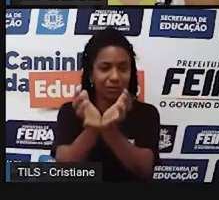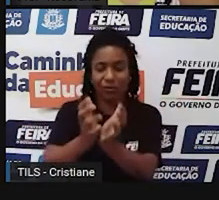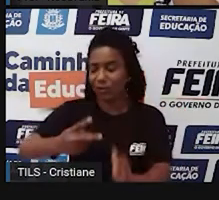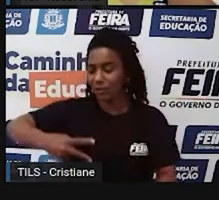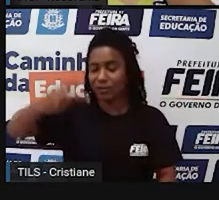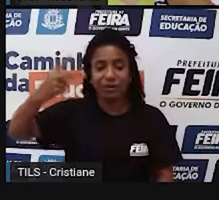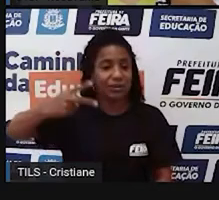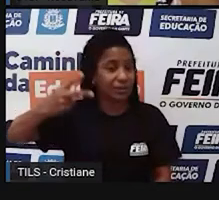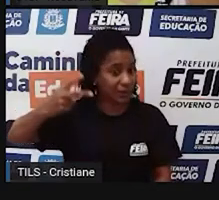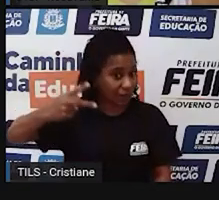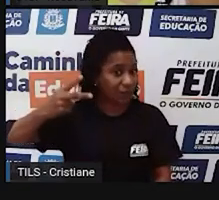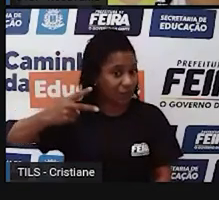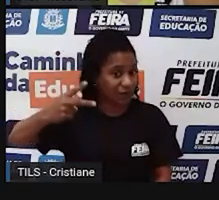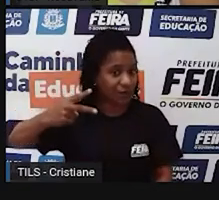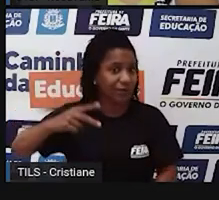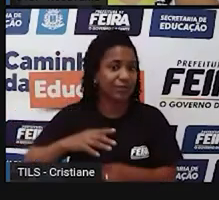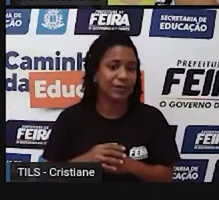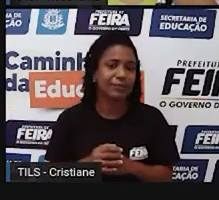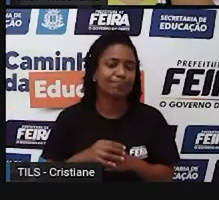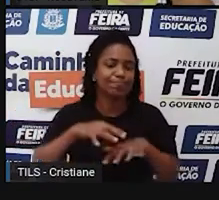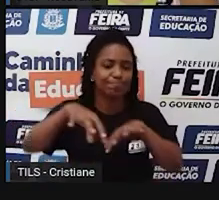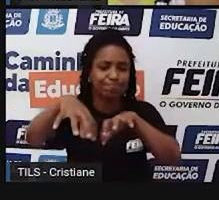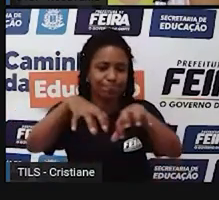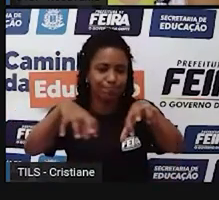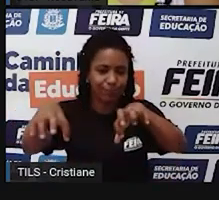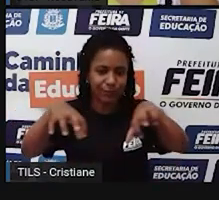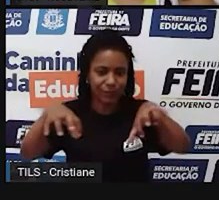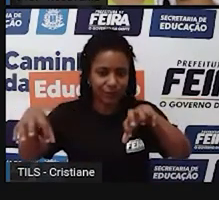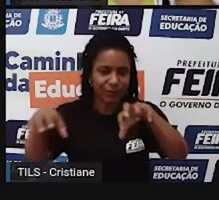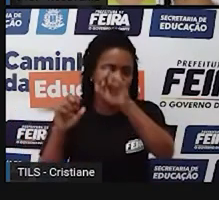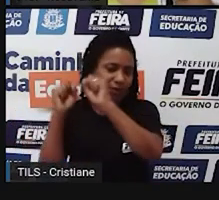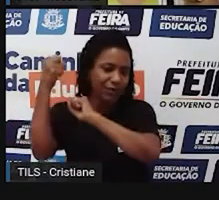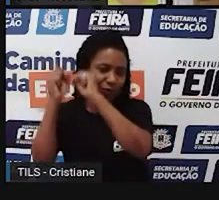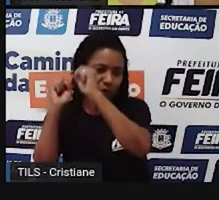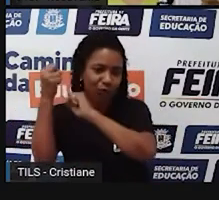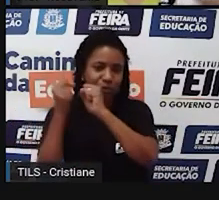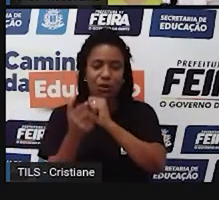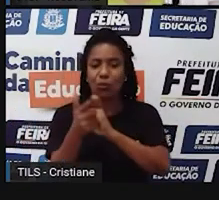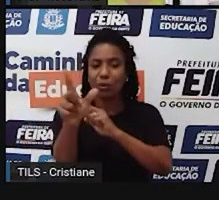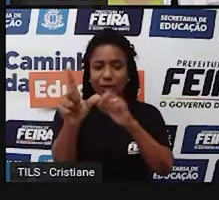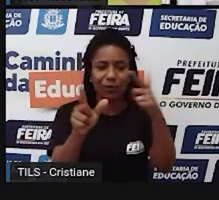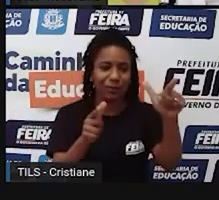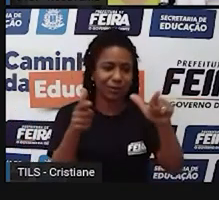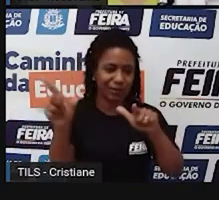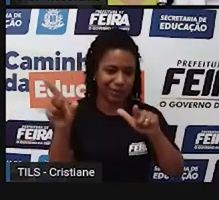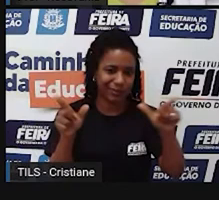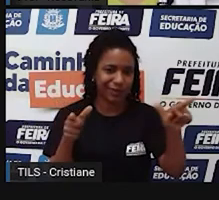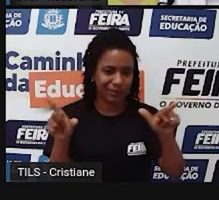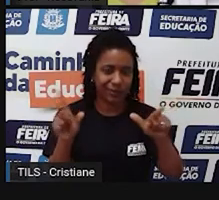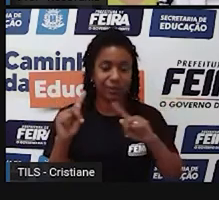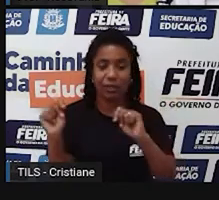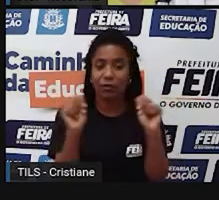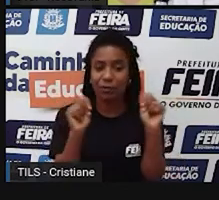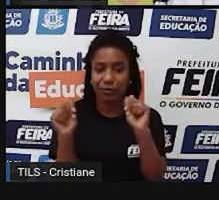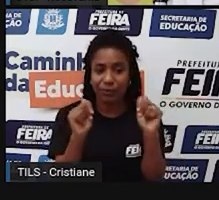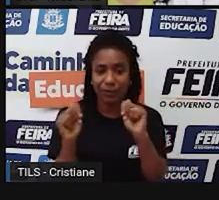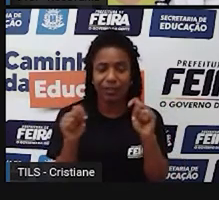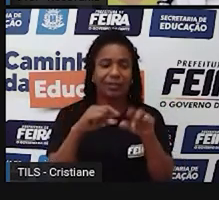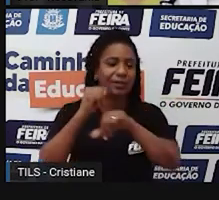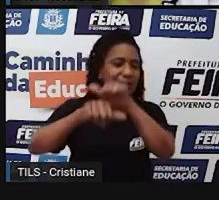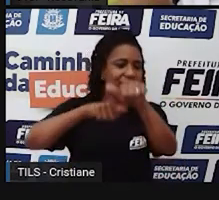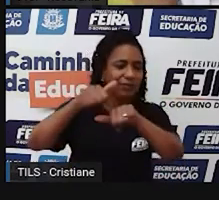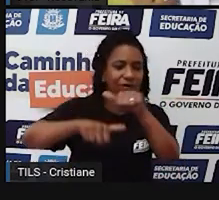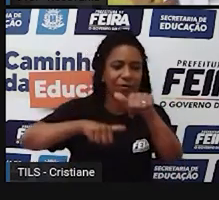tipos de indústrias, e dentro dessas divisões também tem outras divisões. Então, é o setor da economia que transforma as